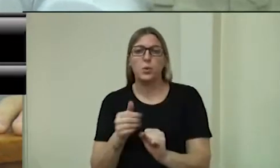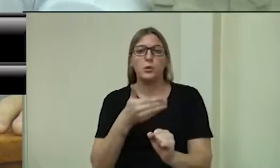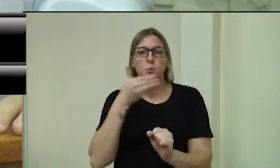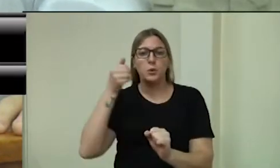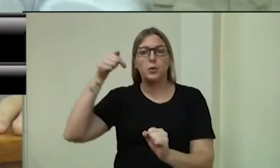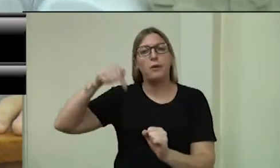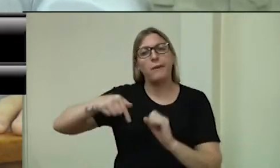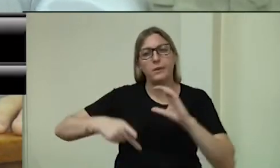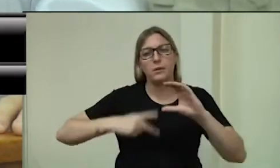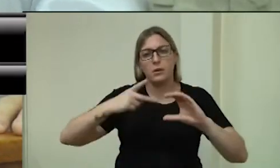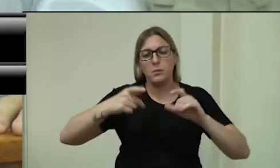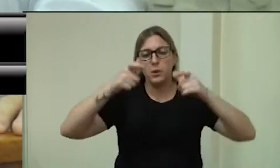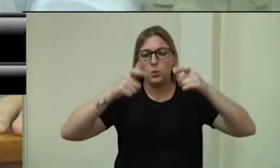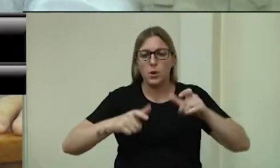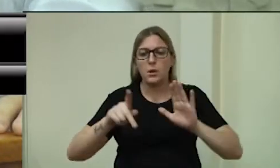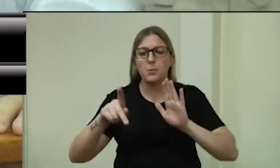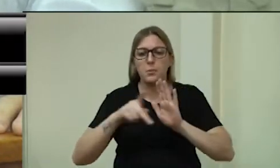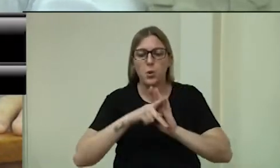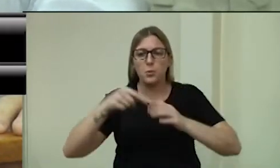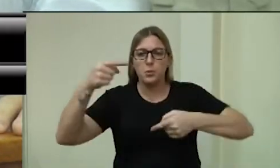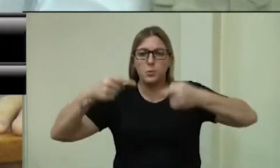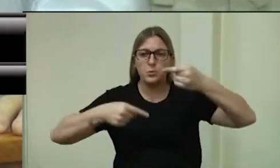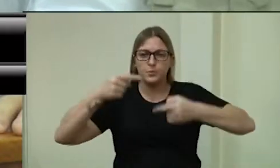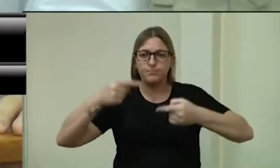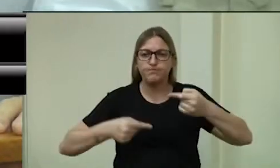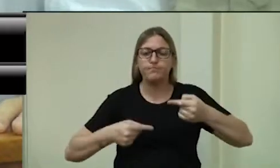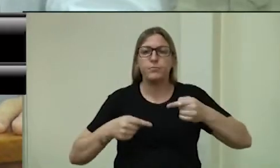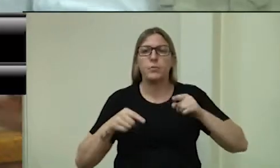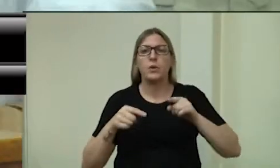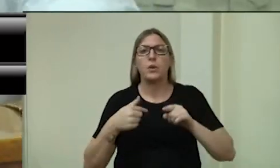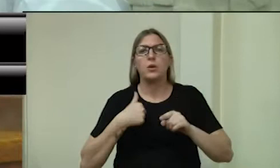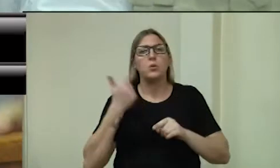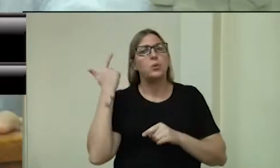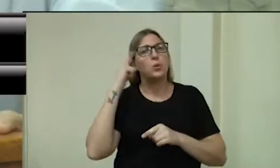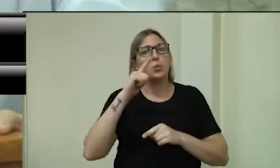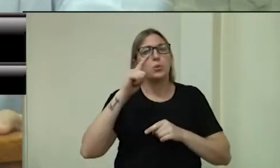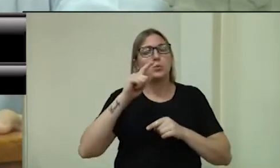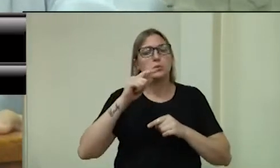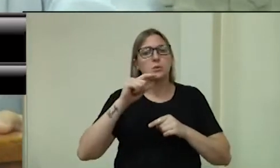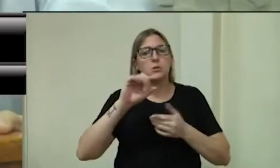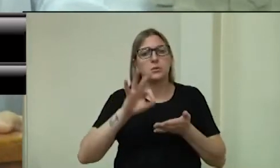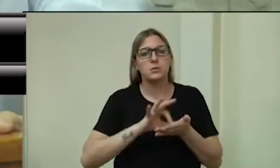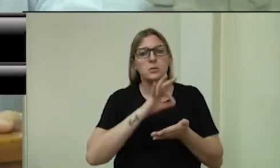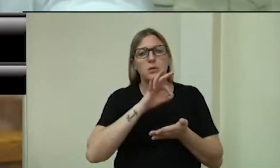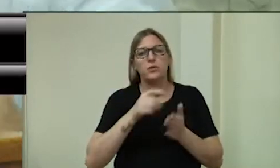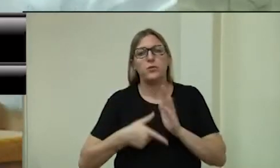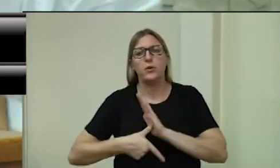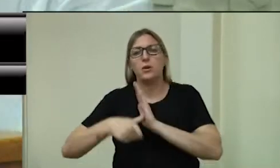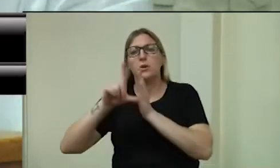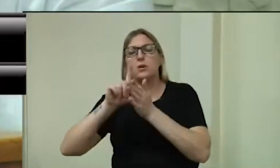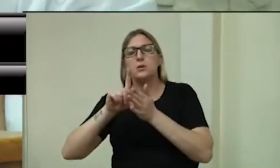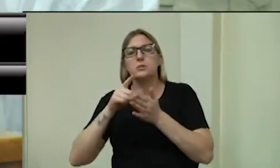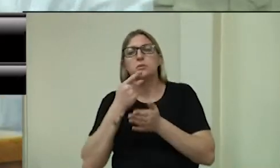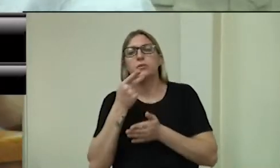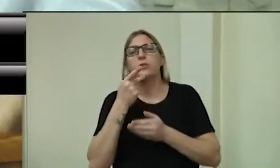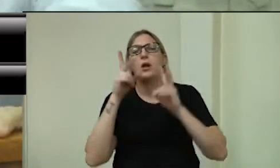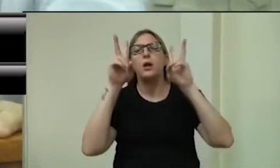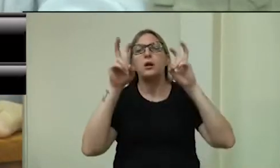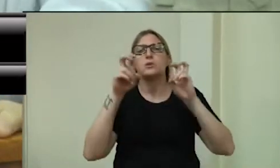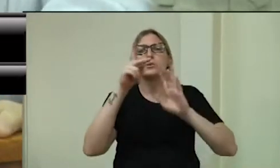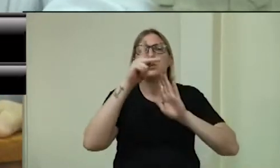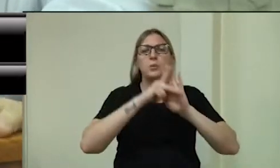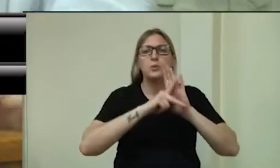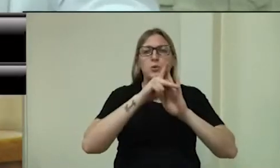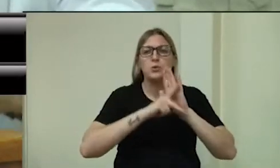adequado para esse debate. Por fim, eu não consegui me inscrever antes na discussão e justificativa de voto dos projetos, só justificar que